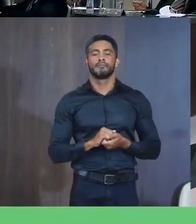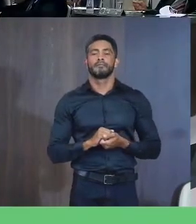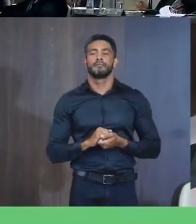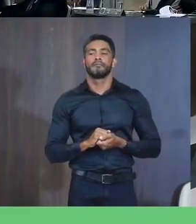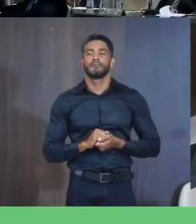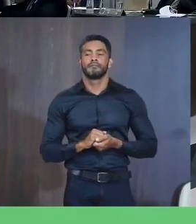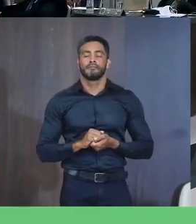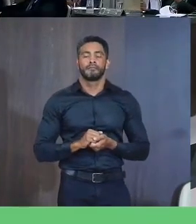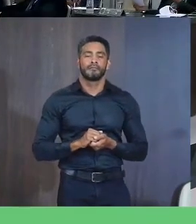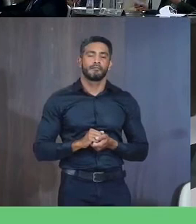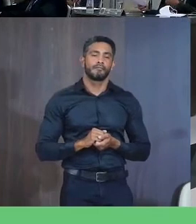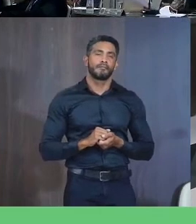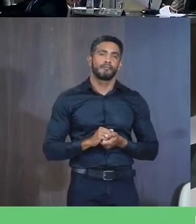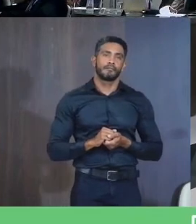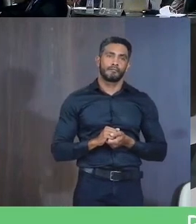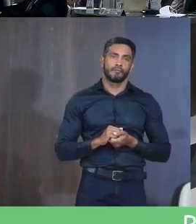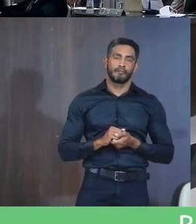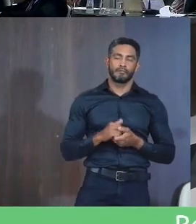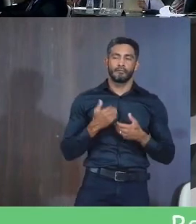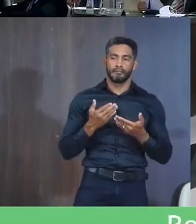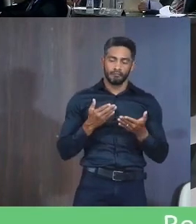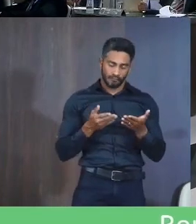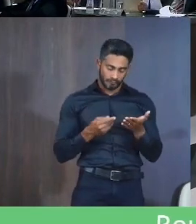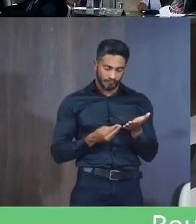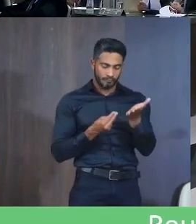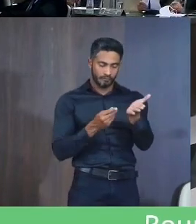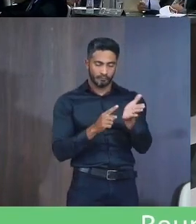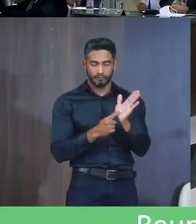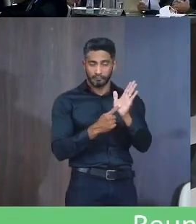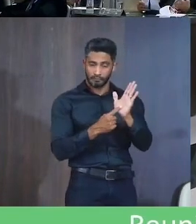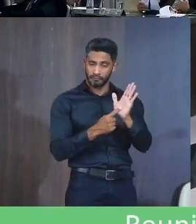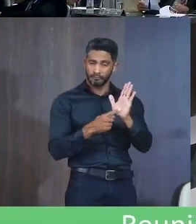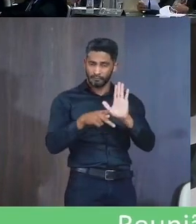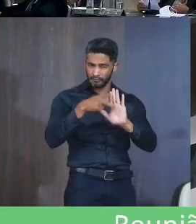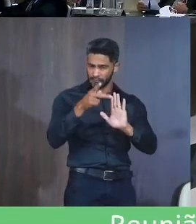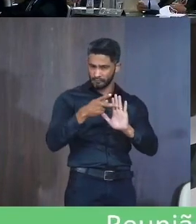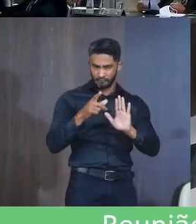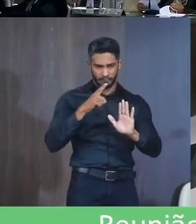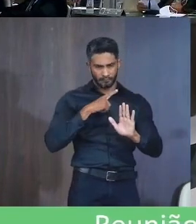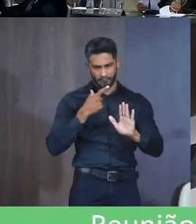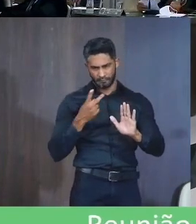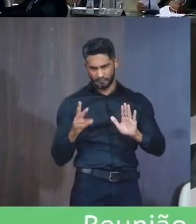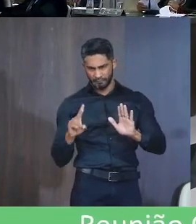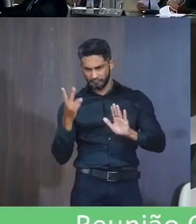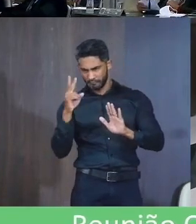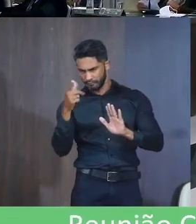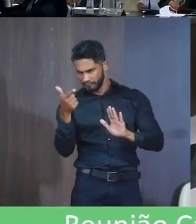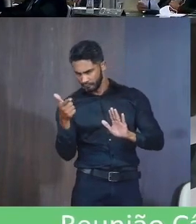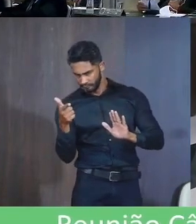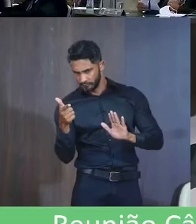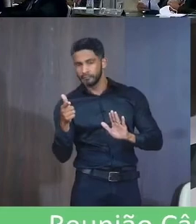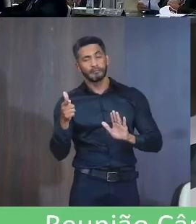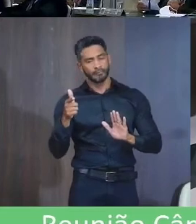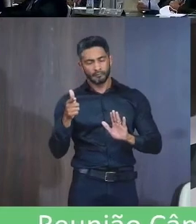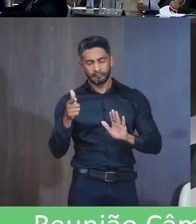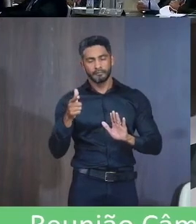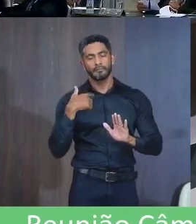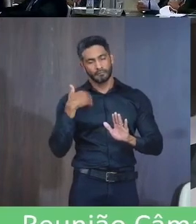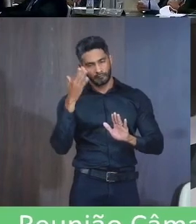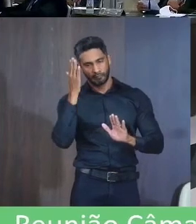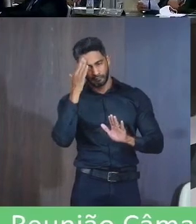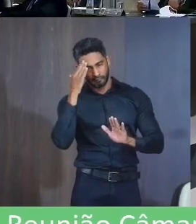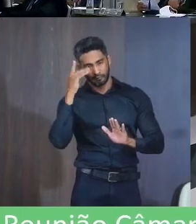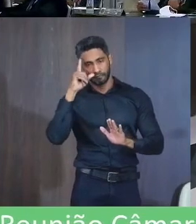Quando eu Entro Com esse Projeto Eu não estou Querendo Desvalorizar A escola Pública Muito pelo Contrário A gente